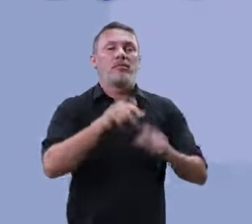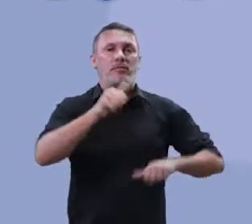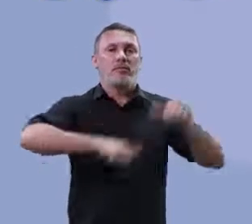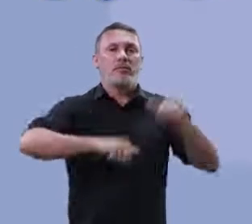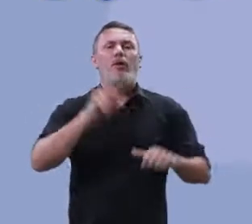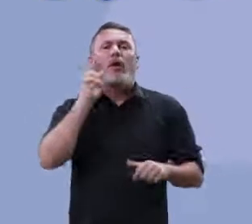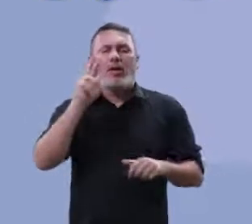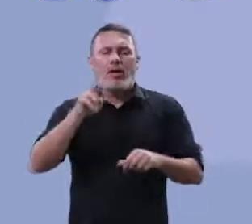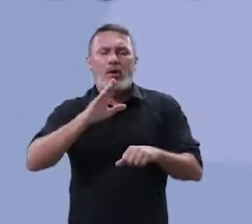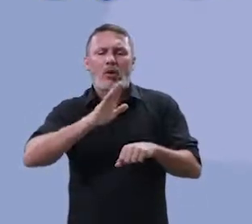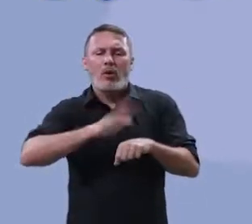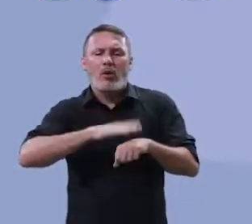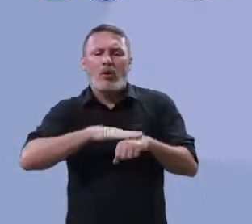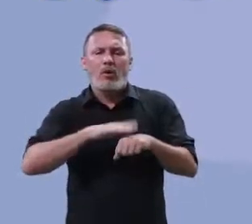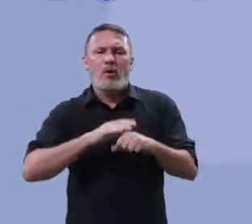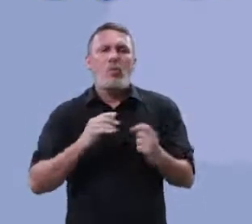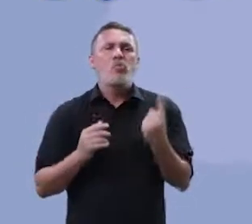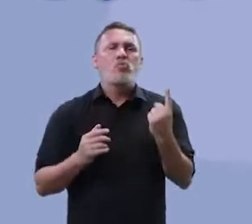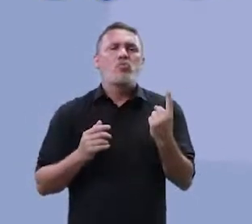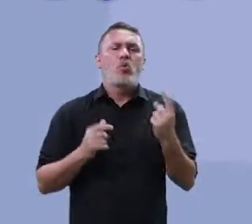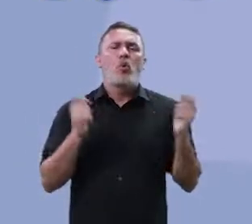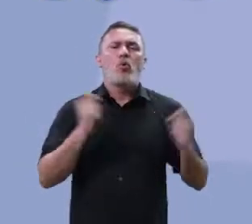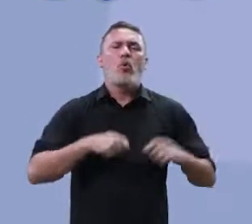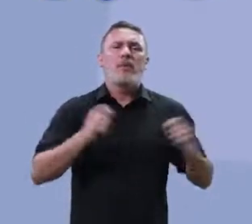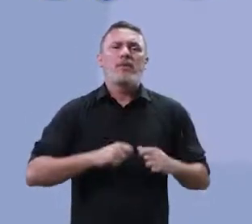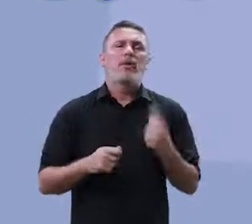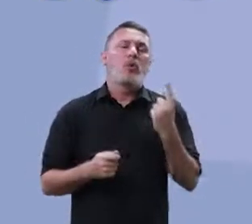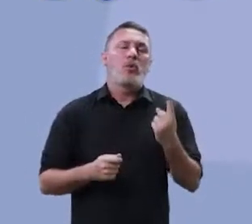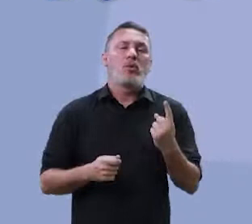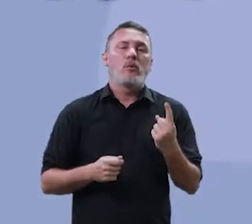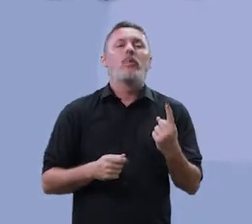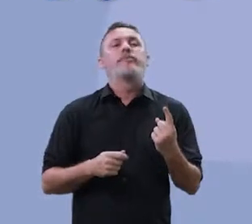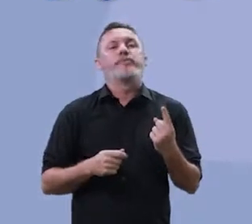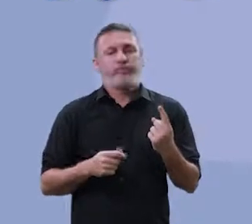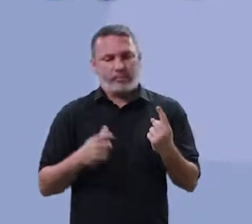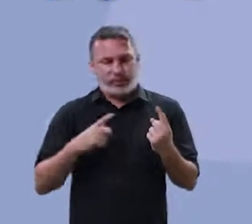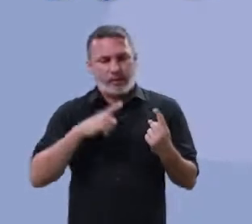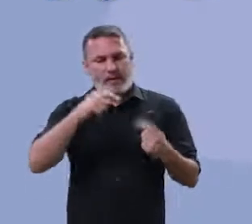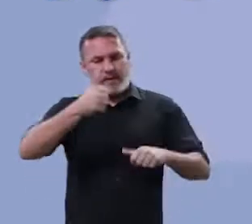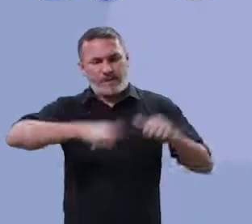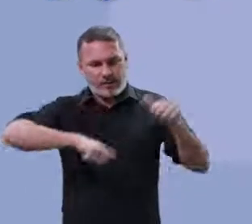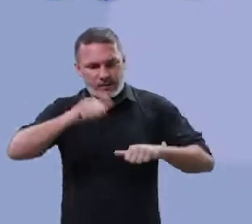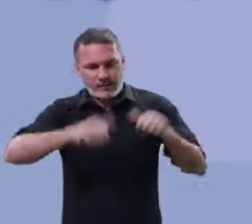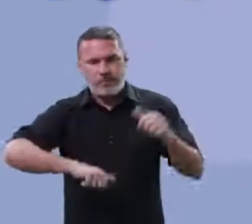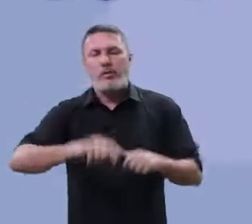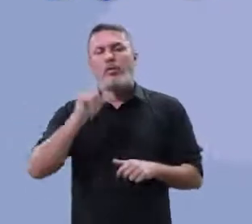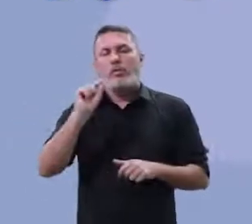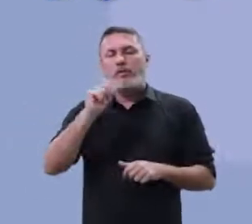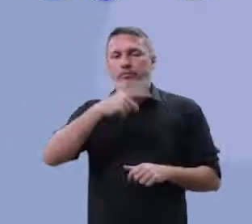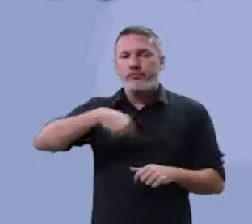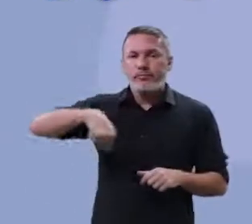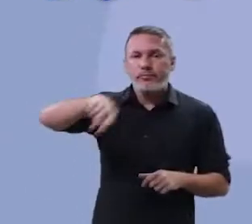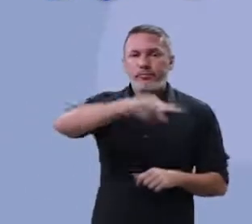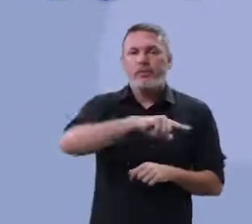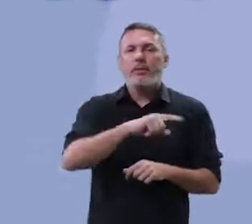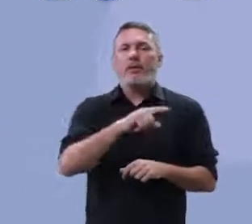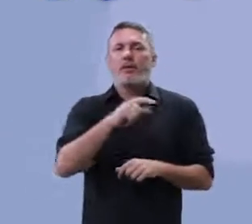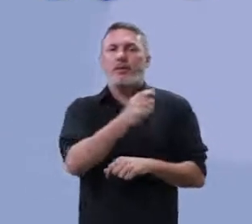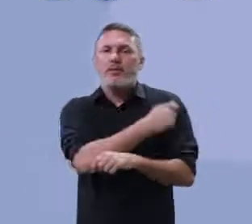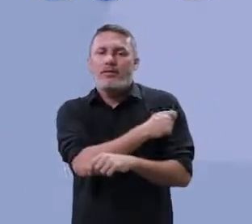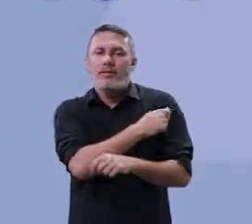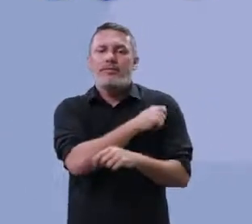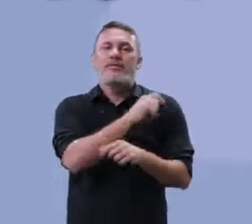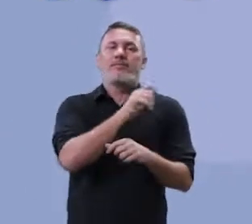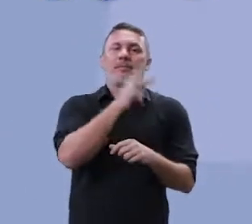Olha, o que a competência 1 fala? Avalie o domínio que os participantes desse exame apresentam, né, em seus textos